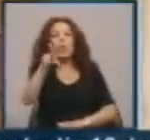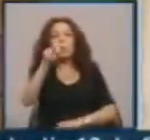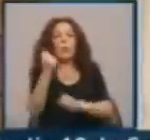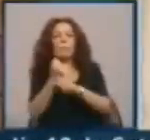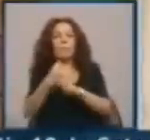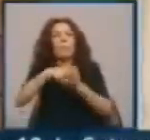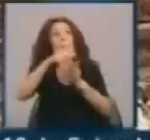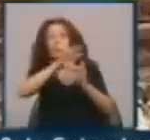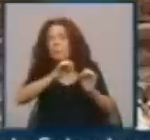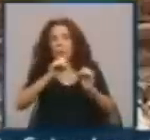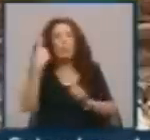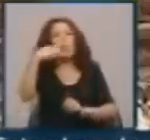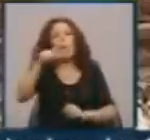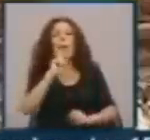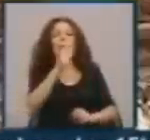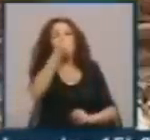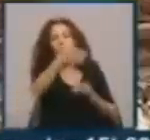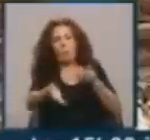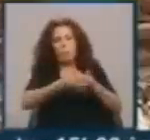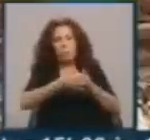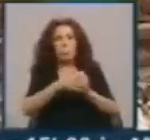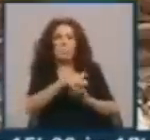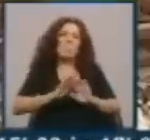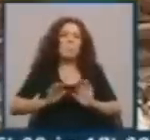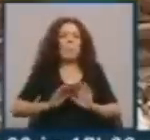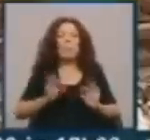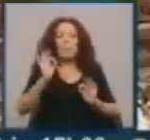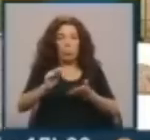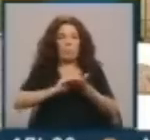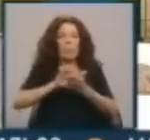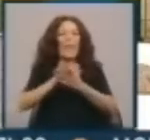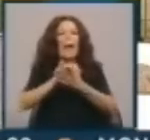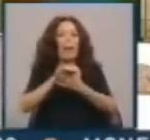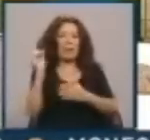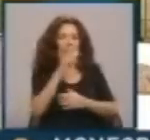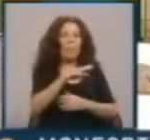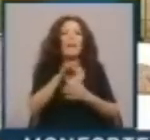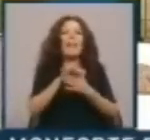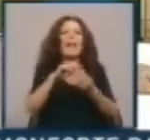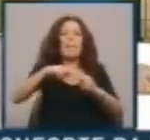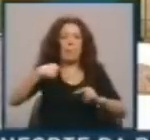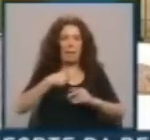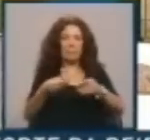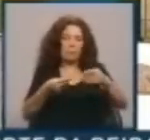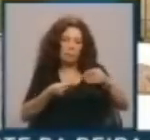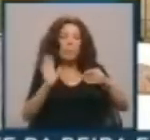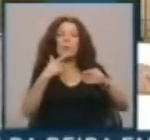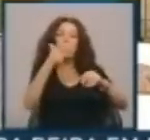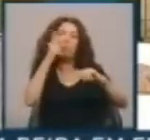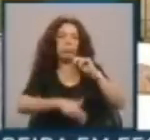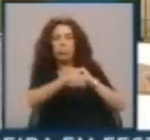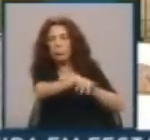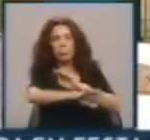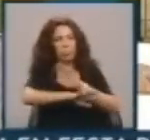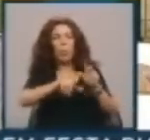nenhuma intervenção. Apenas aconselhou o encerramento do templo. Escreveram uma carta à Câmara para a interdição da